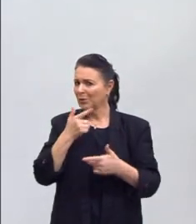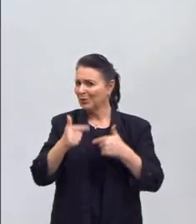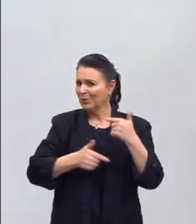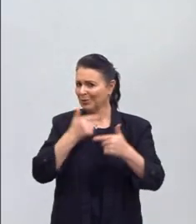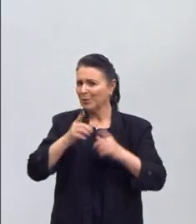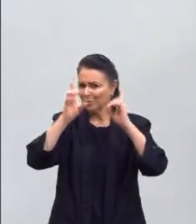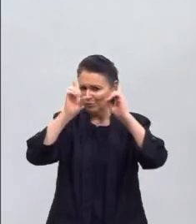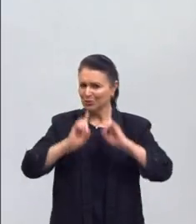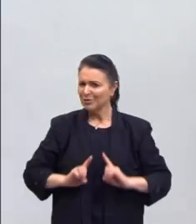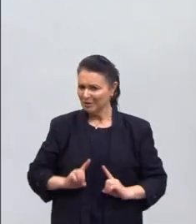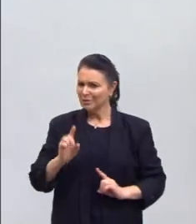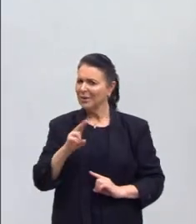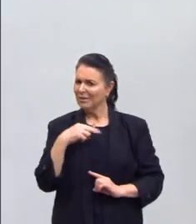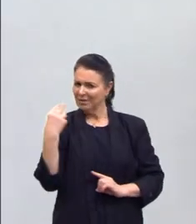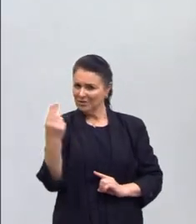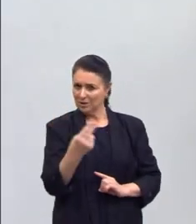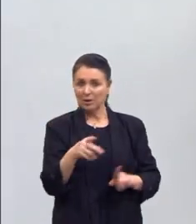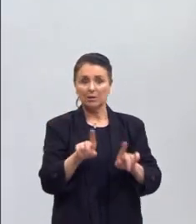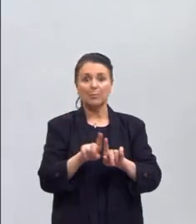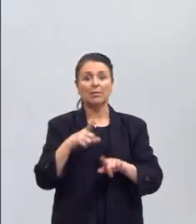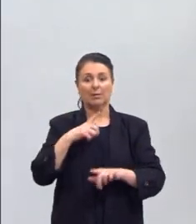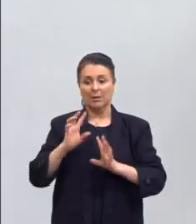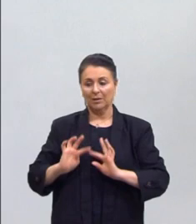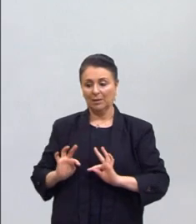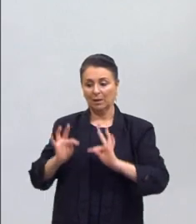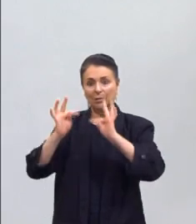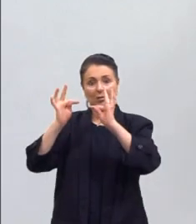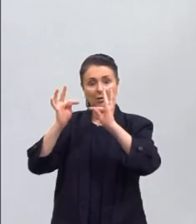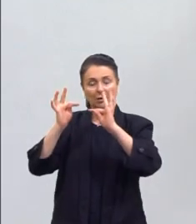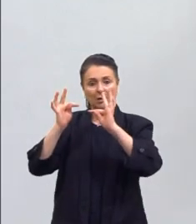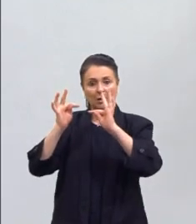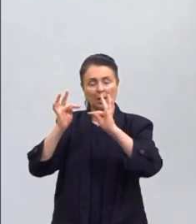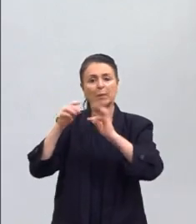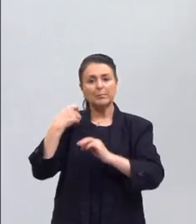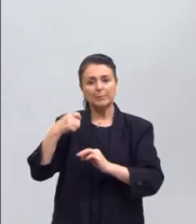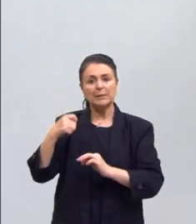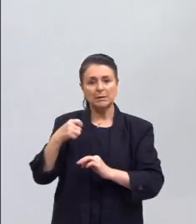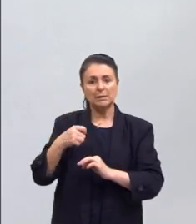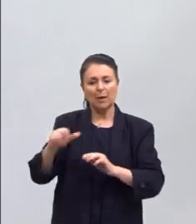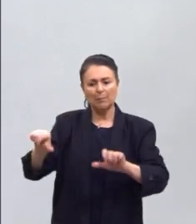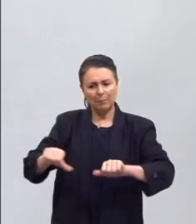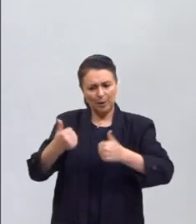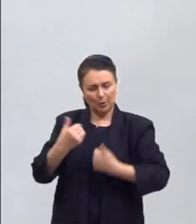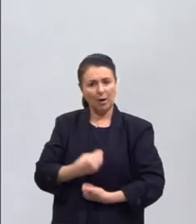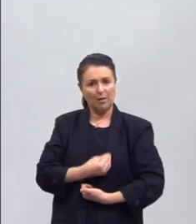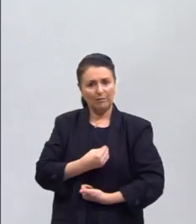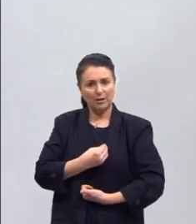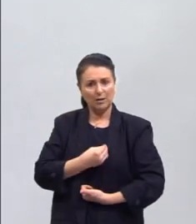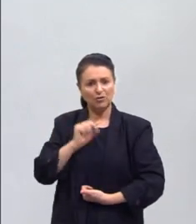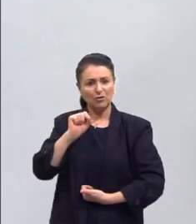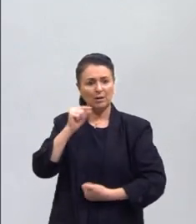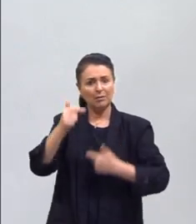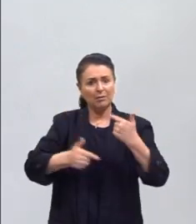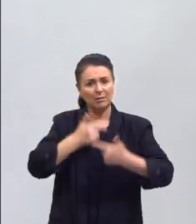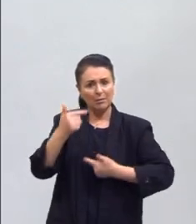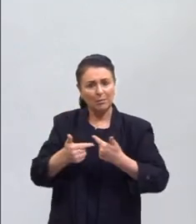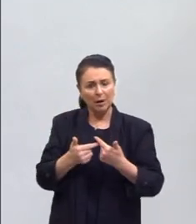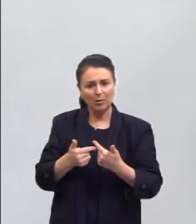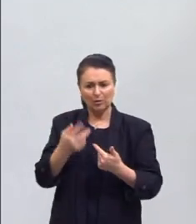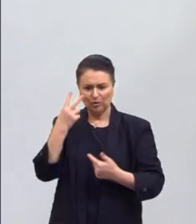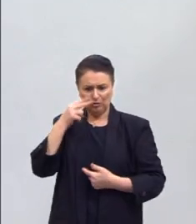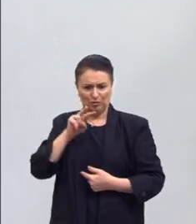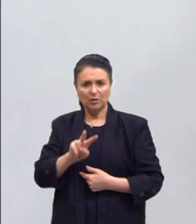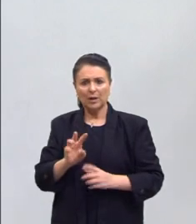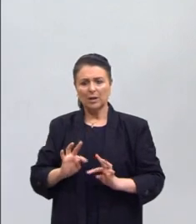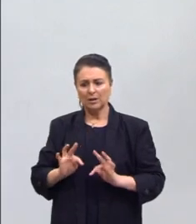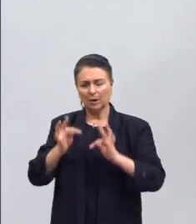dignificar. E também essa questão da tecnologia, que a tecnologia deveria trazer uma melhoria de vida para os trabalhadores. E o que a gente vê é que a